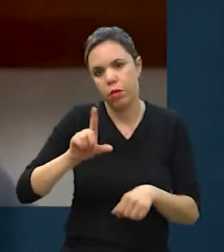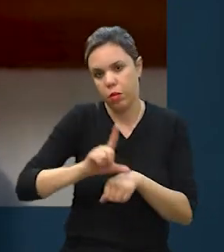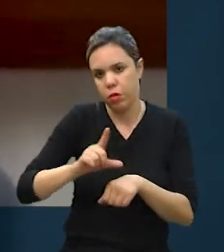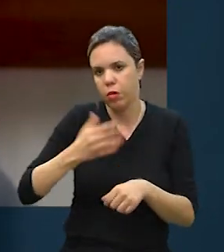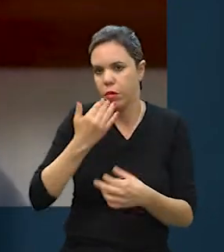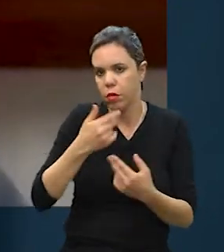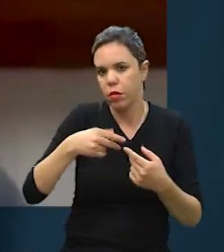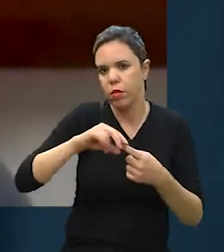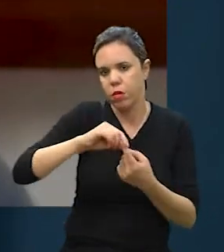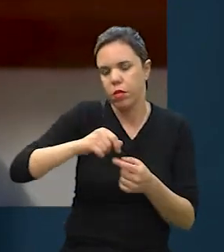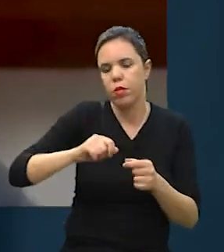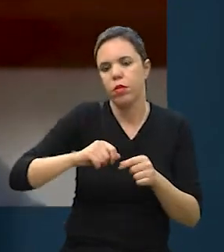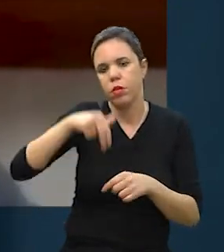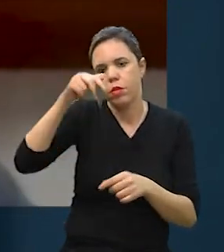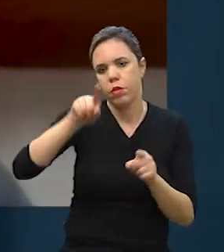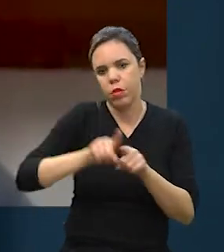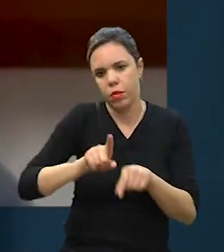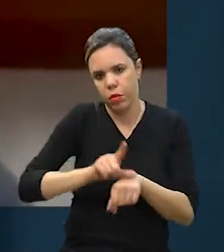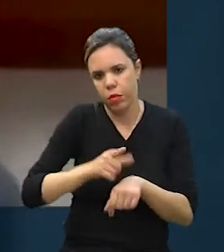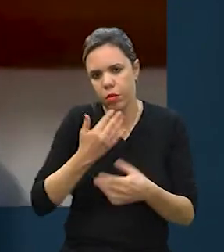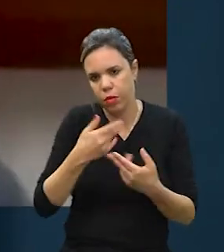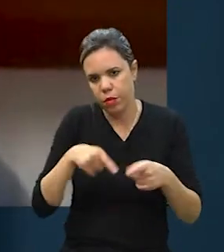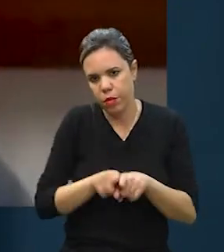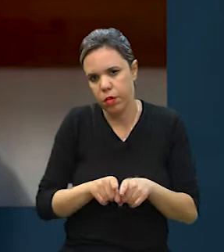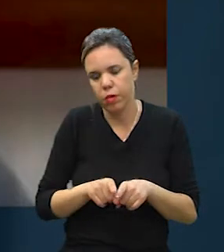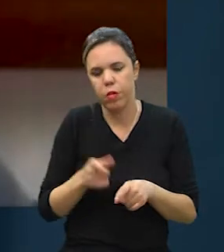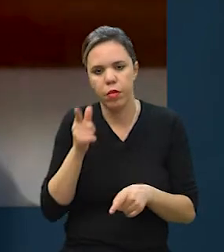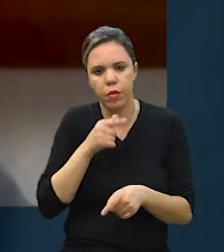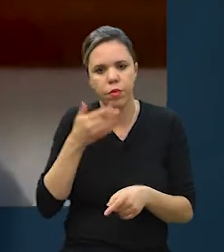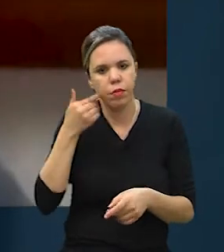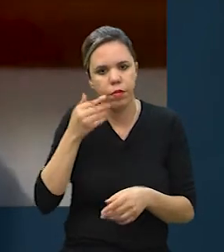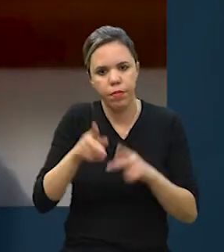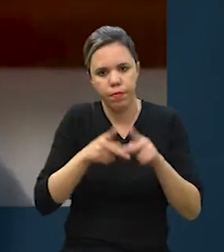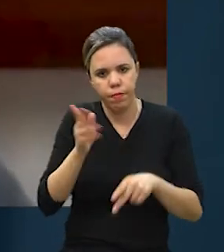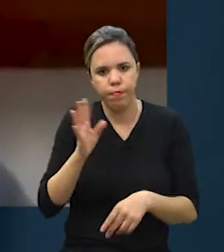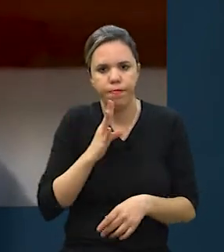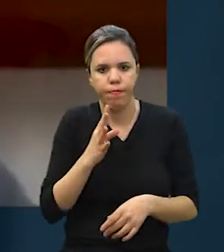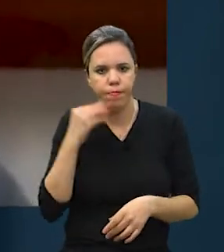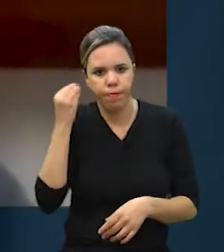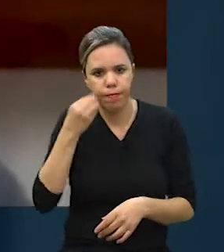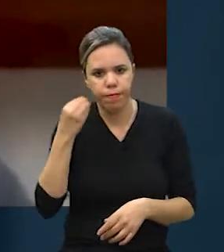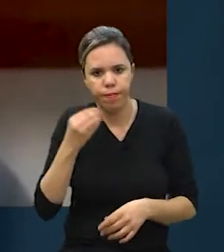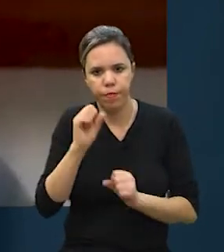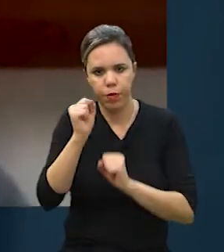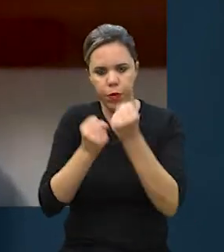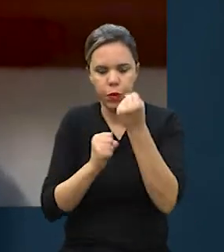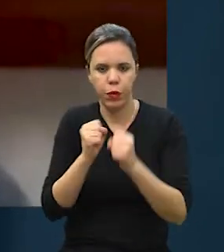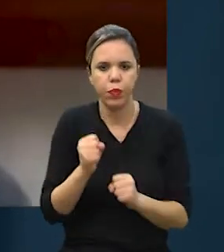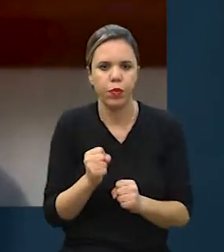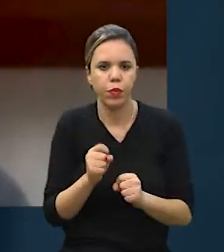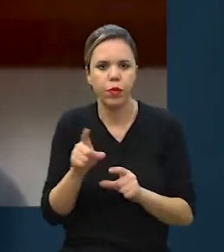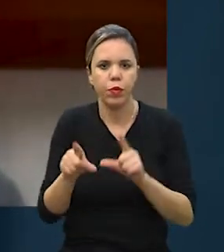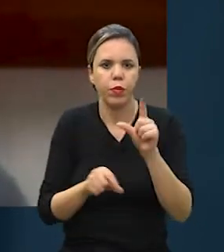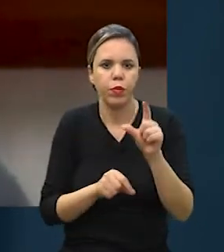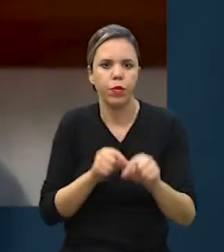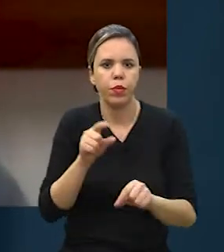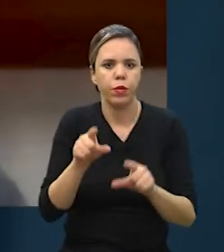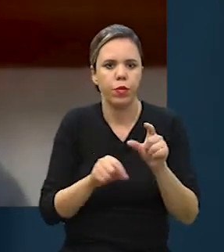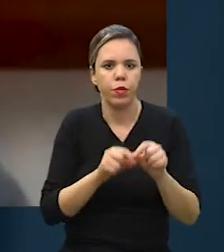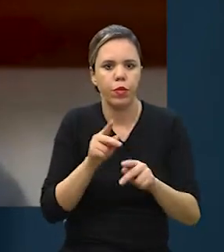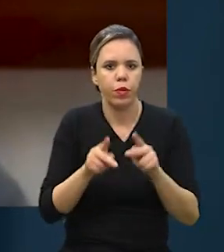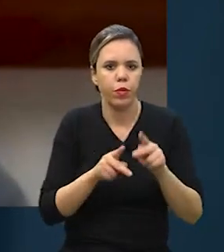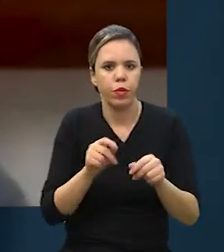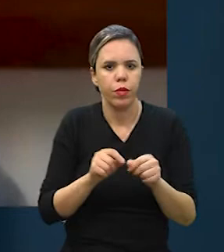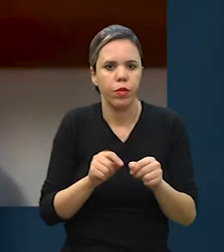Então, assim, quando nós fomos pegando, fomos realmente um headhunting, assim, de pessoas que já conhecíamos da indústria, escolhidas a